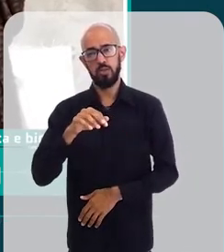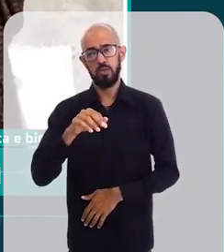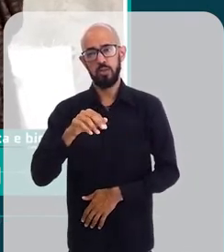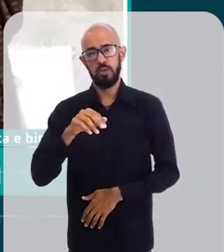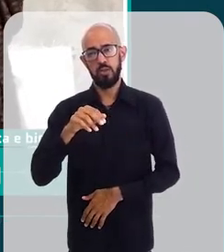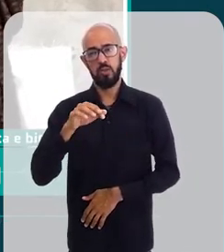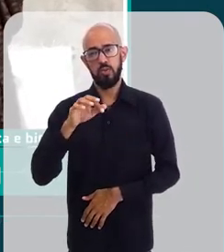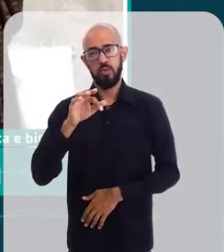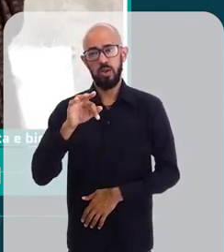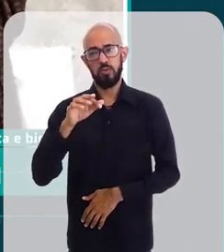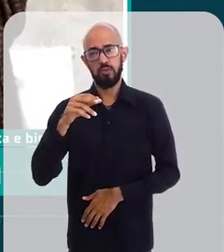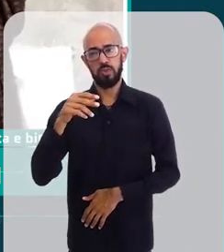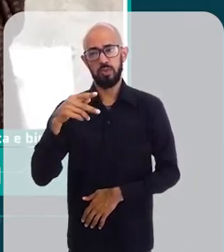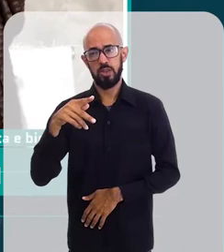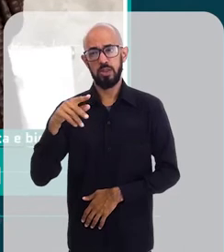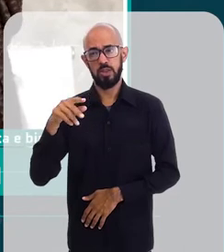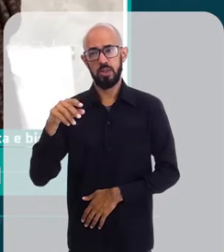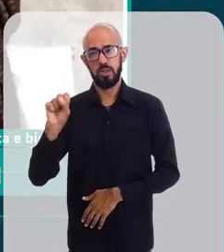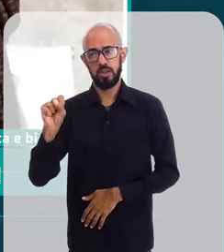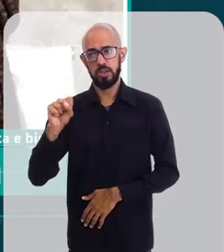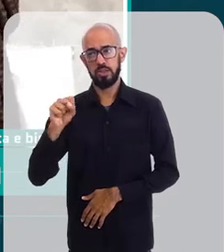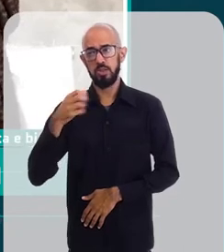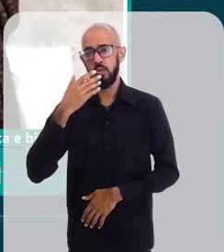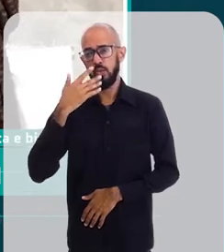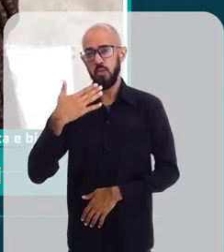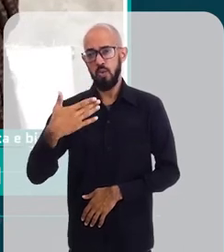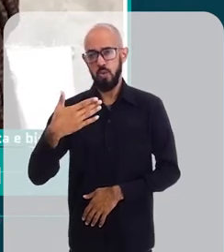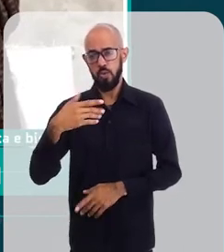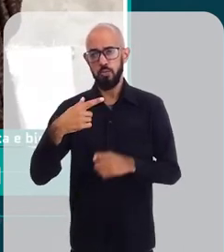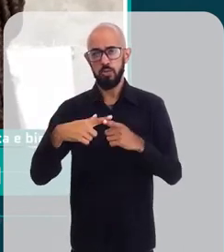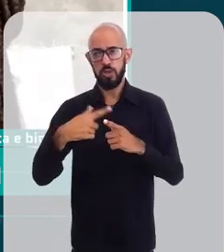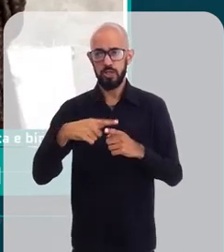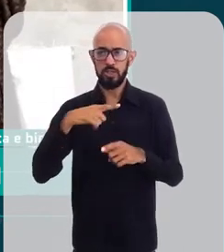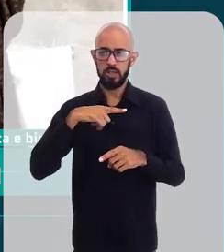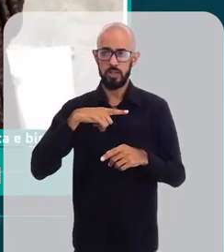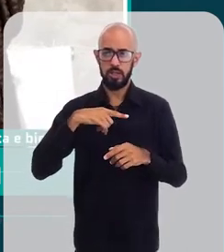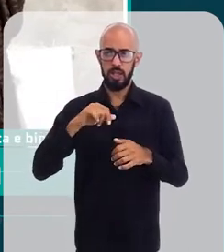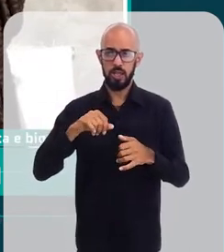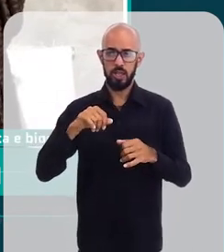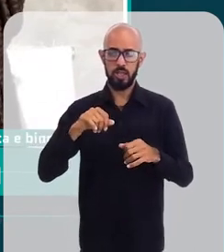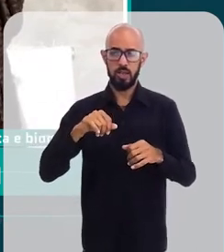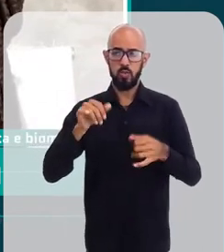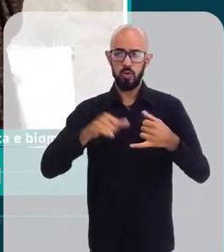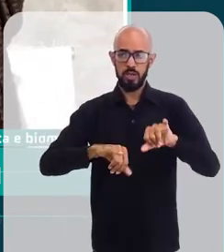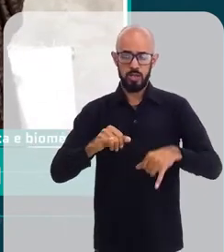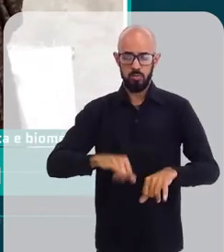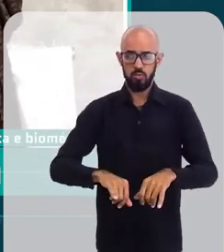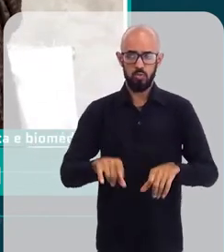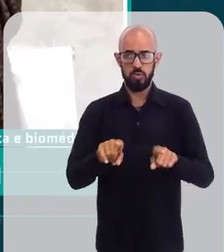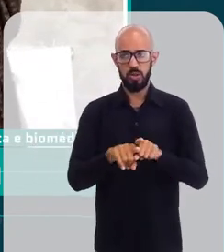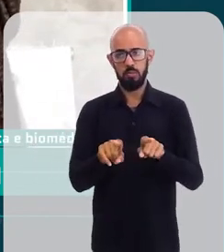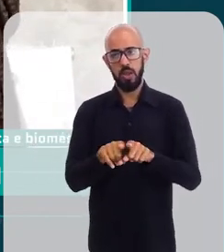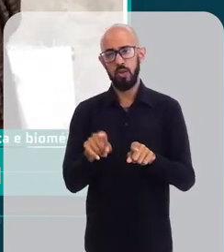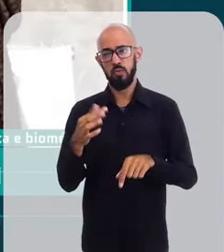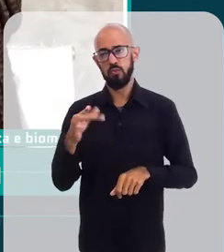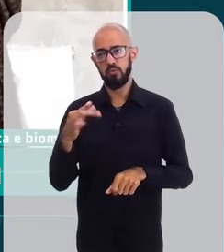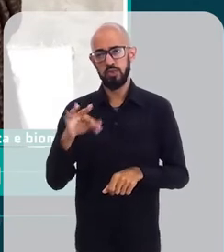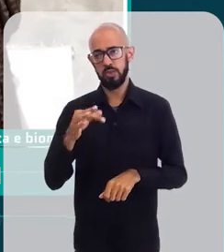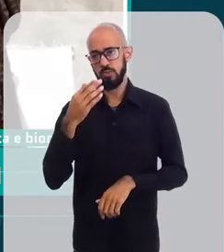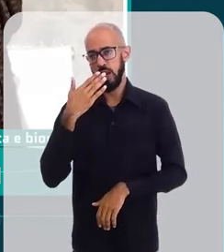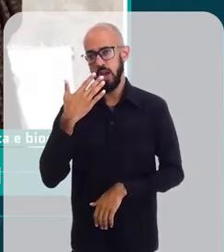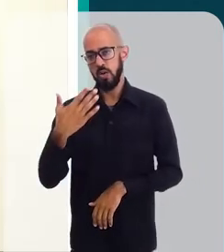com cor, porque além da barreira química, você também tem a barreira física da